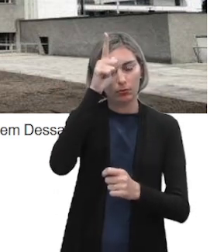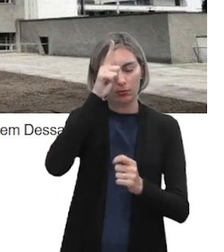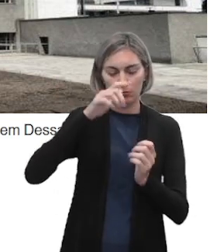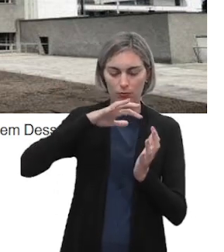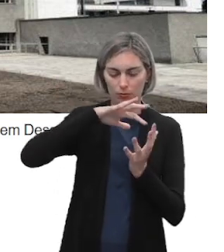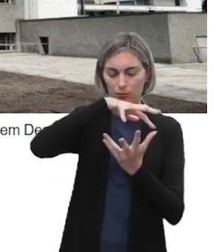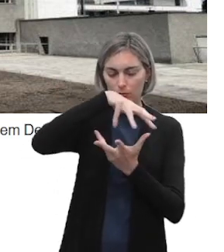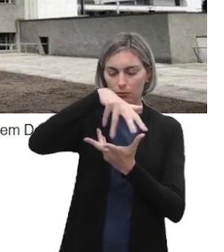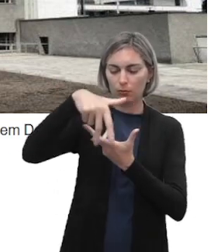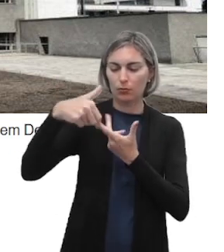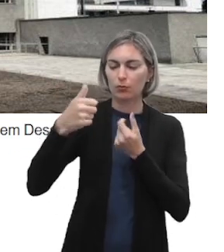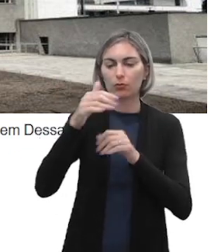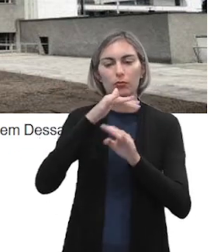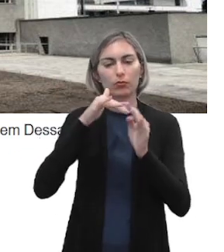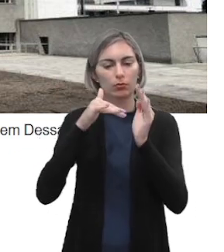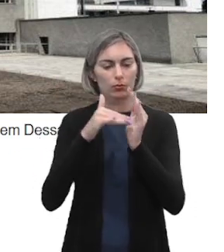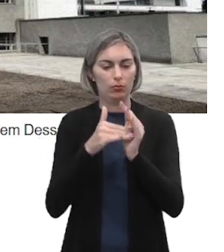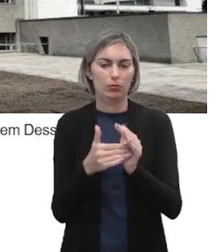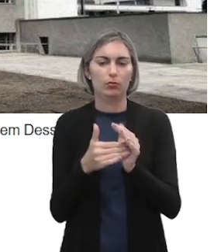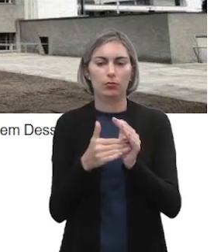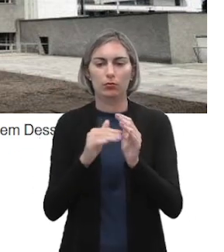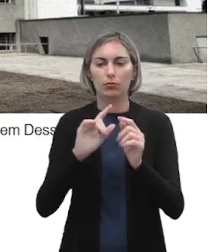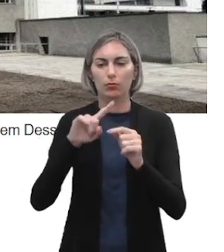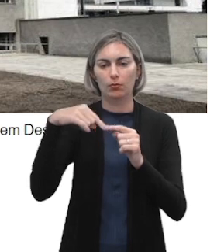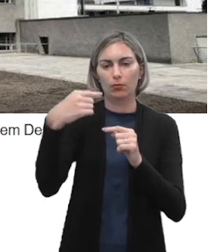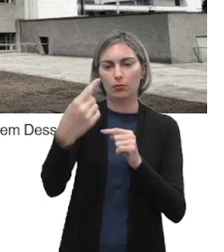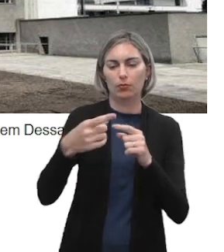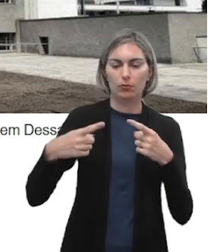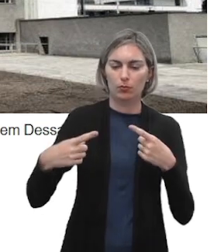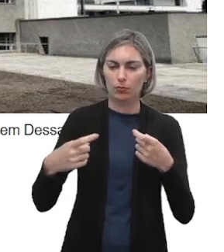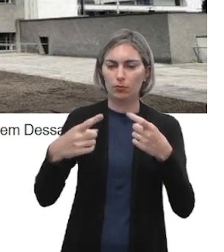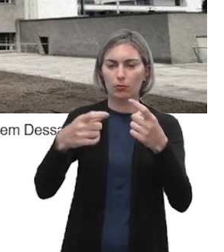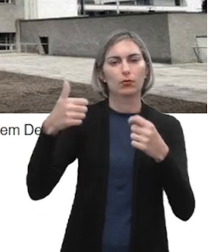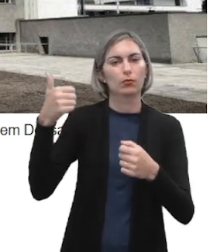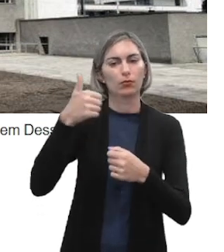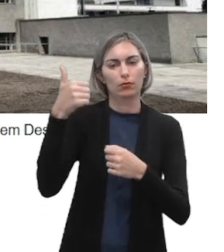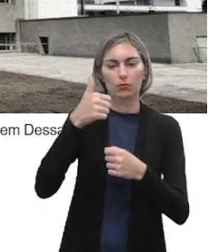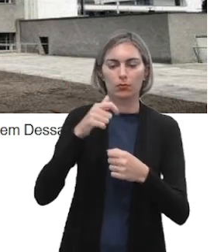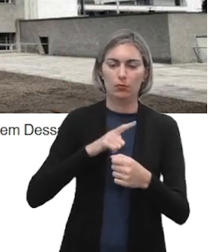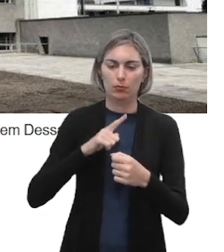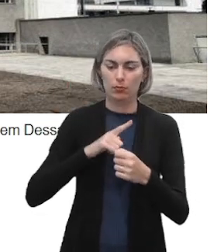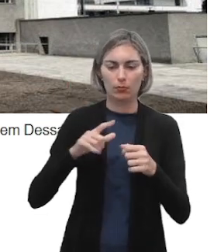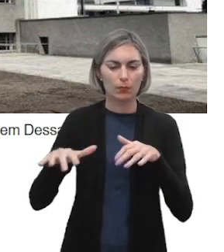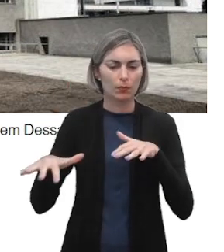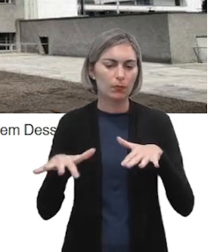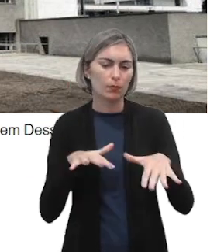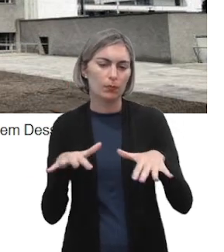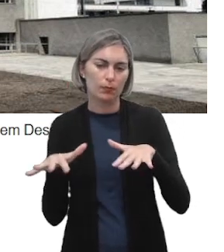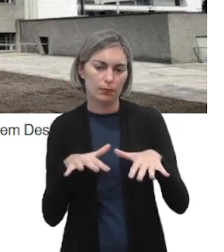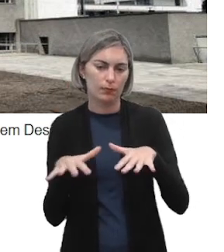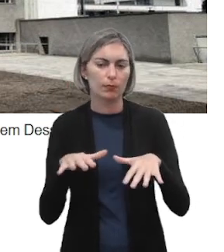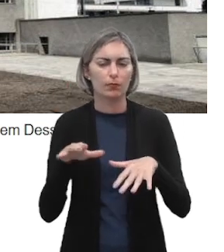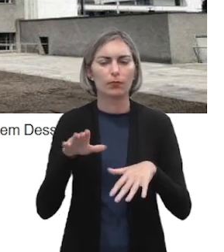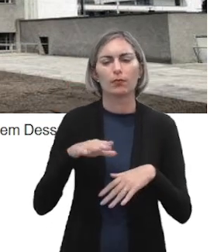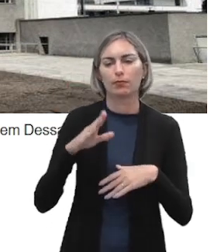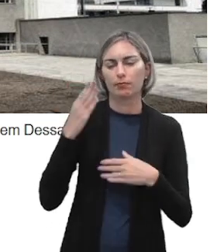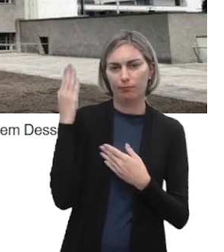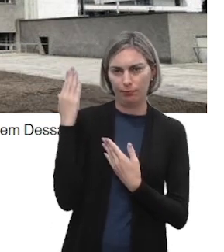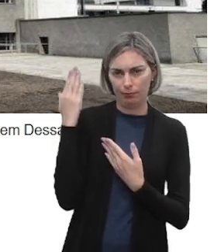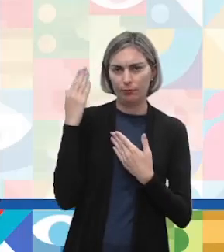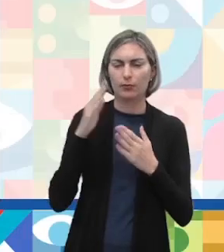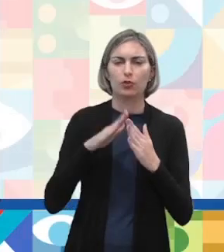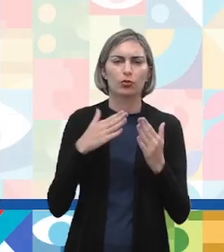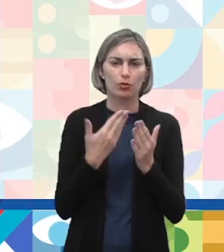mundo. Então, em todo esse cenário pós-primeira guerra, existiu essa escola, esse movimento da Byhouse, que